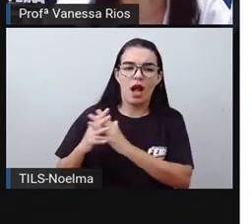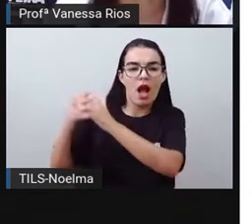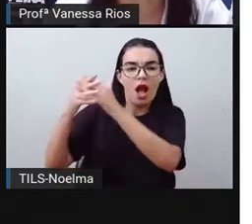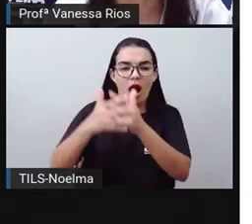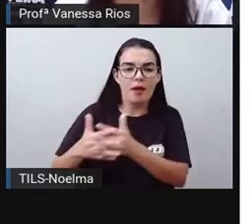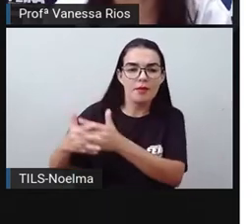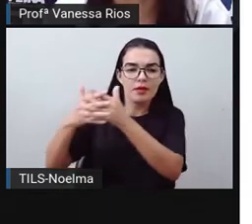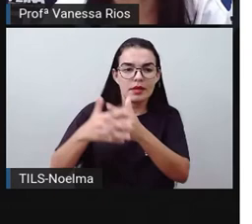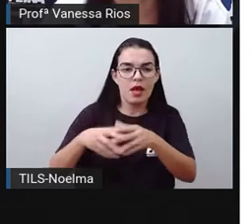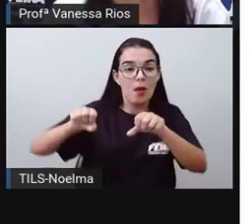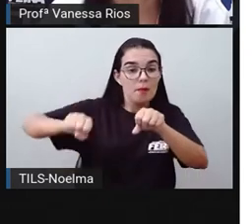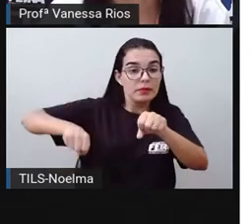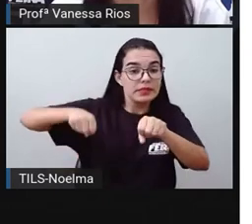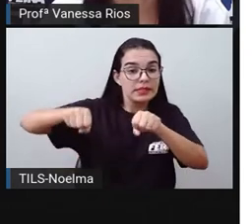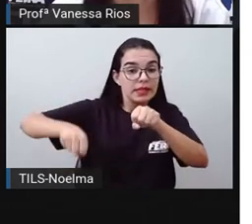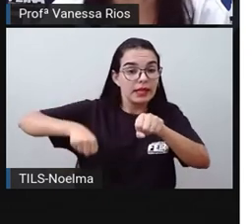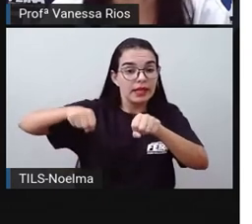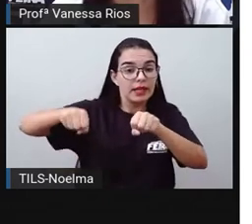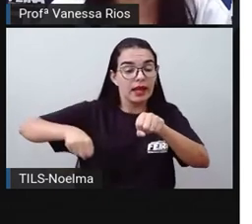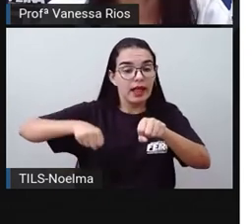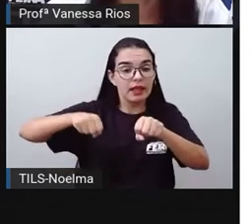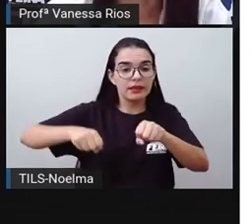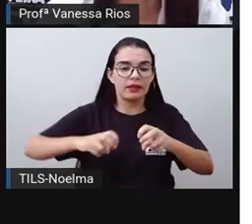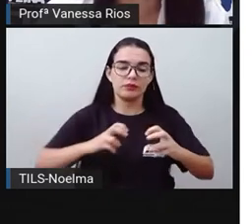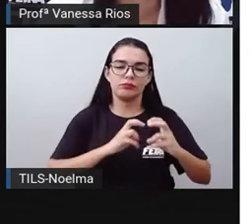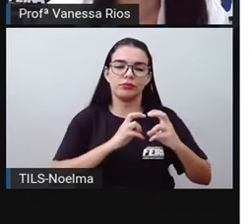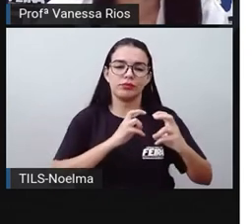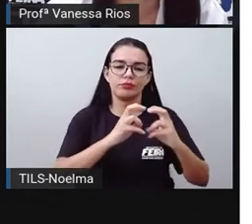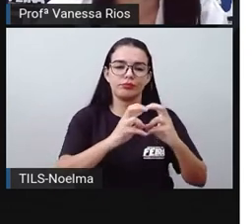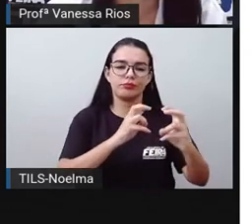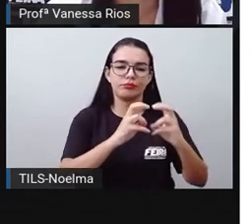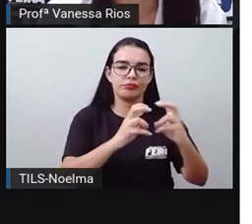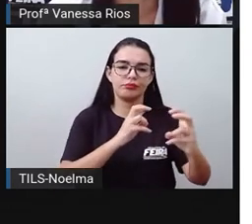bicicleta, trem, trens, entre outros.